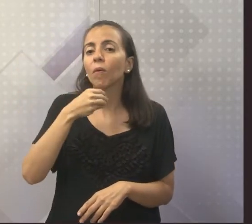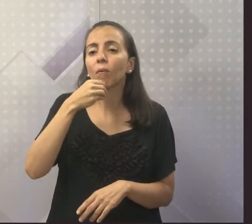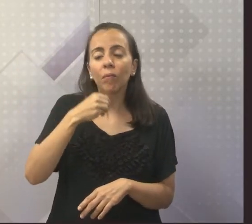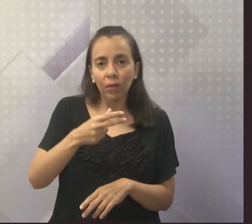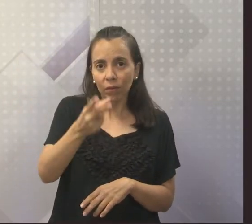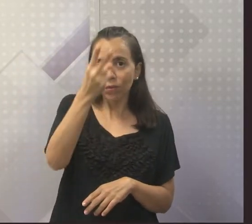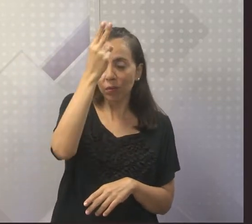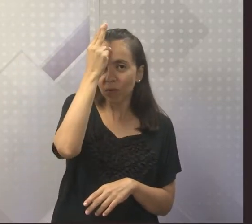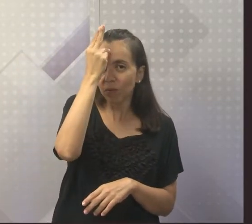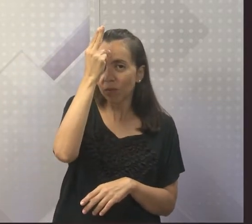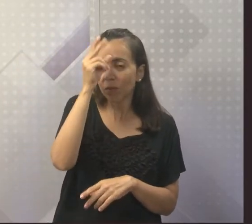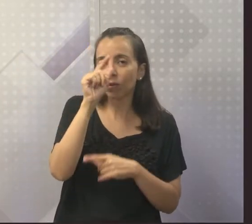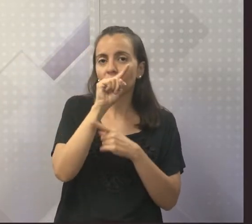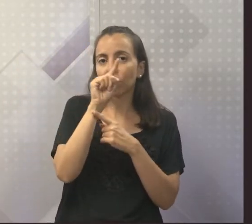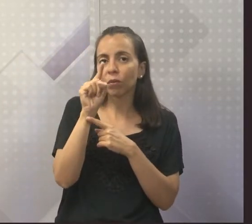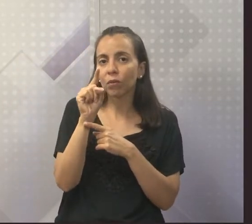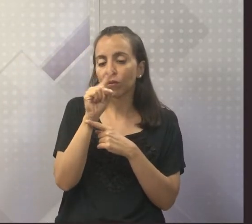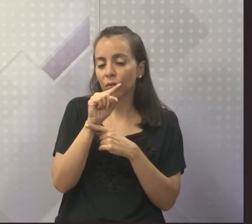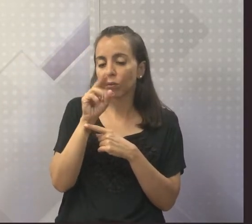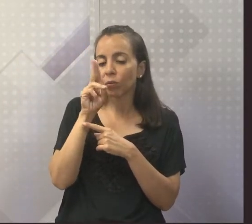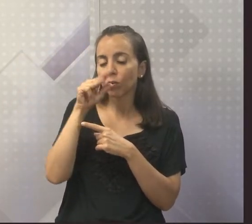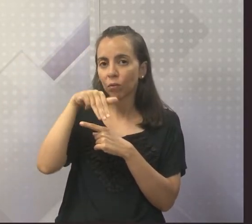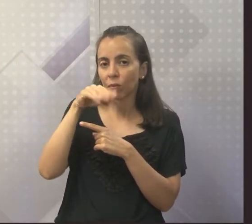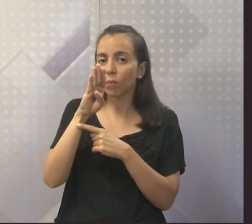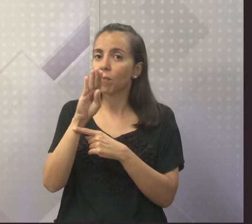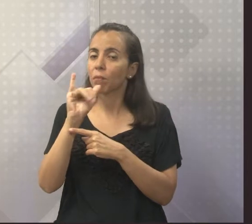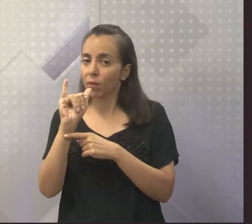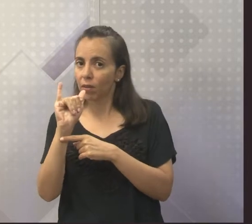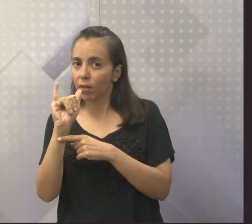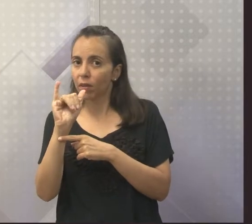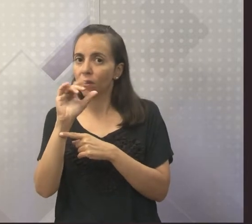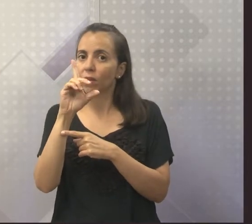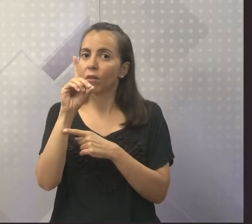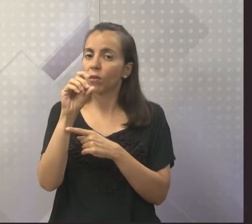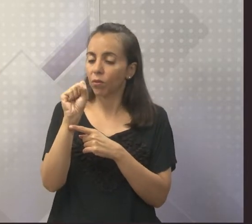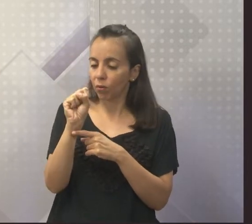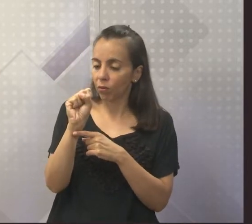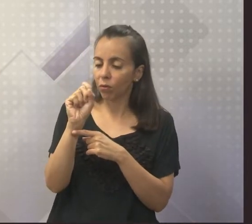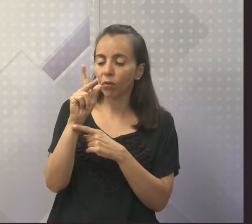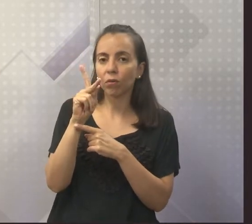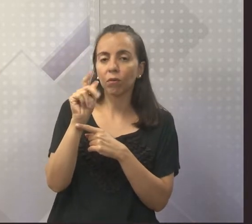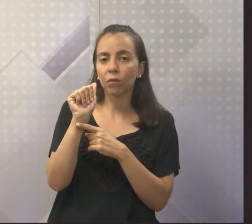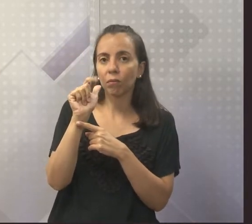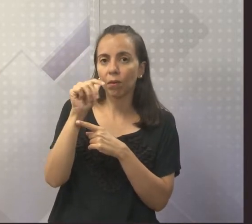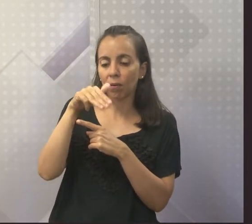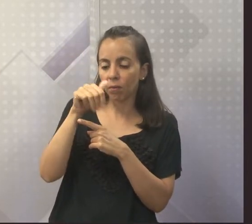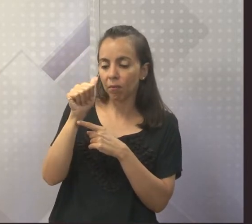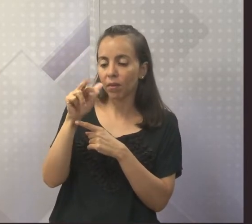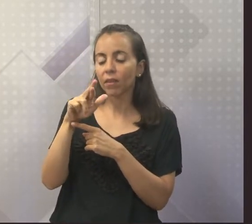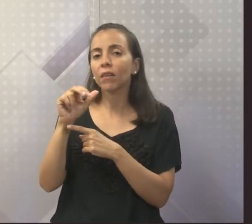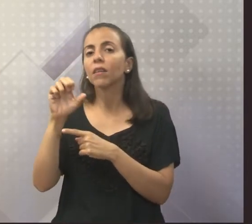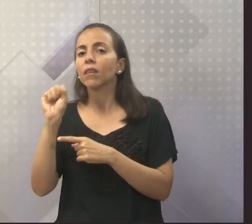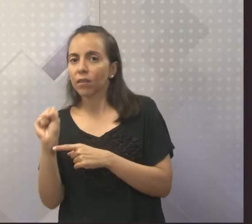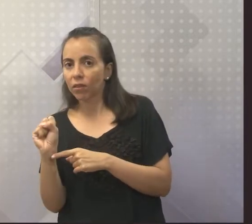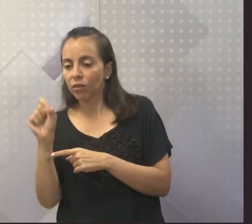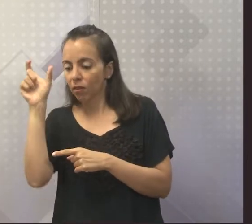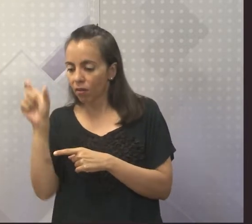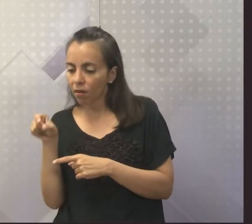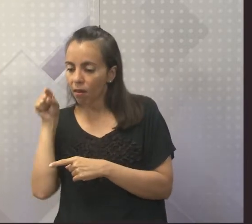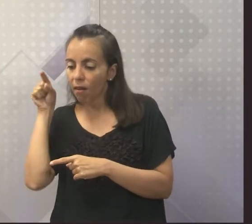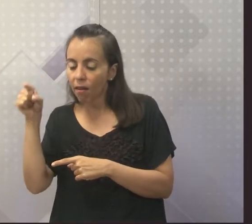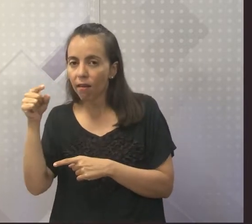Quem era, pessoal? Zumbi dos Palmares? Líder de quê? Do Quilombo de Palmares. A